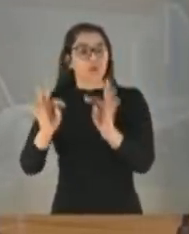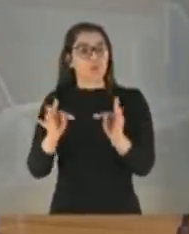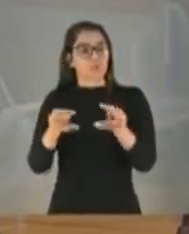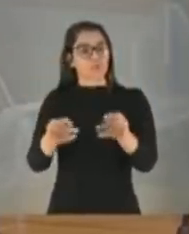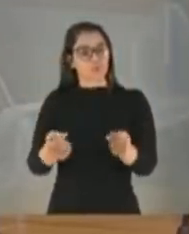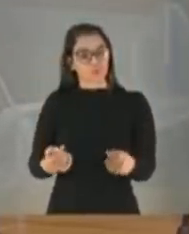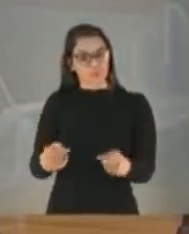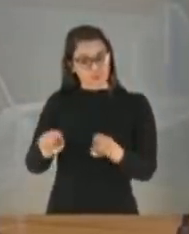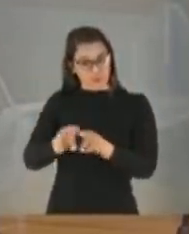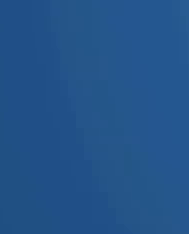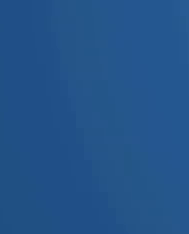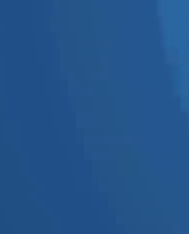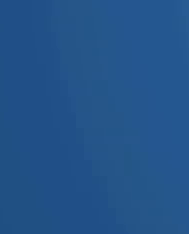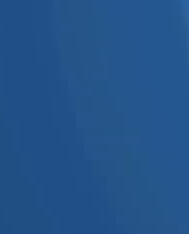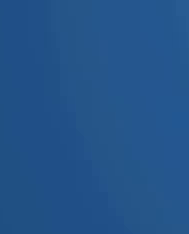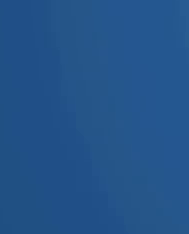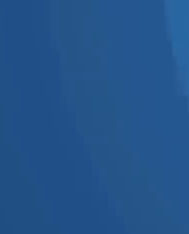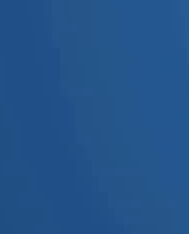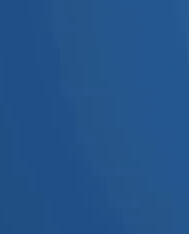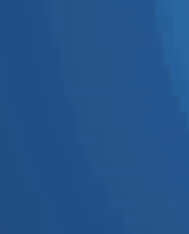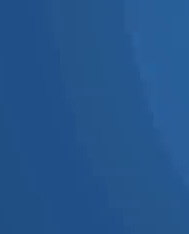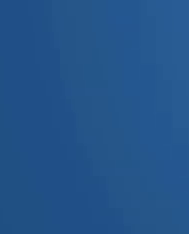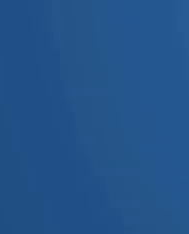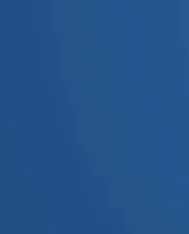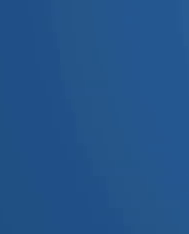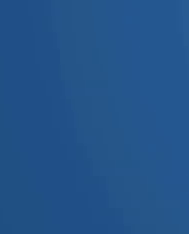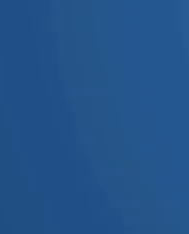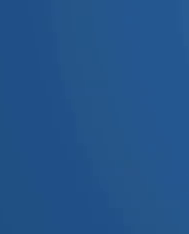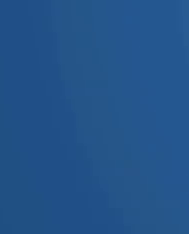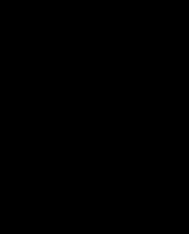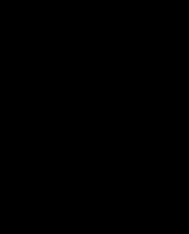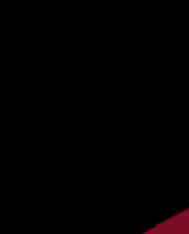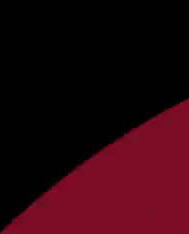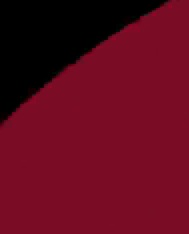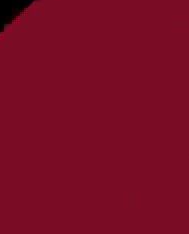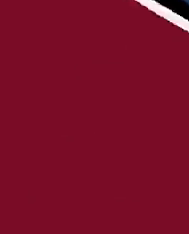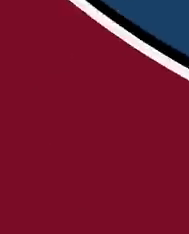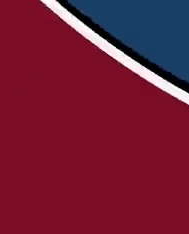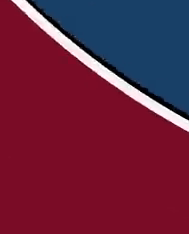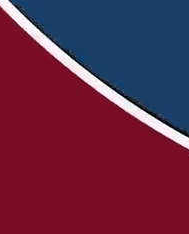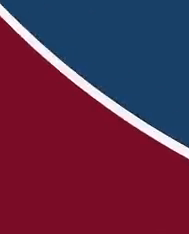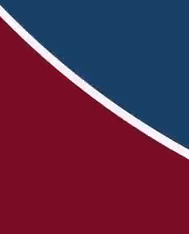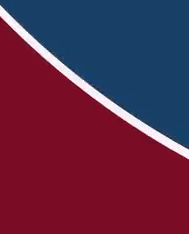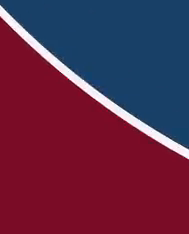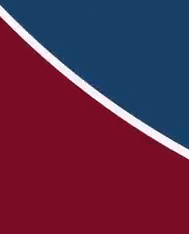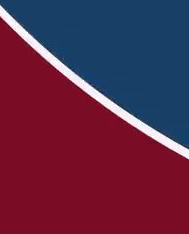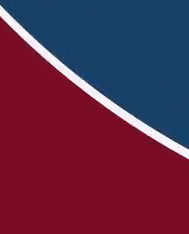postura, senhora do Marcos. É. E aí E aí